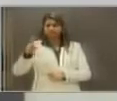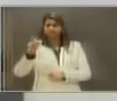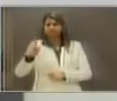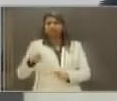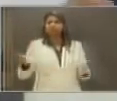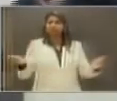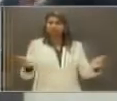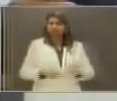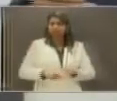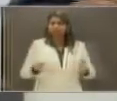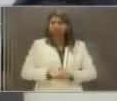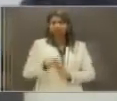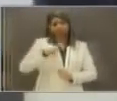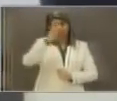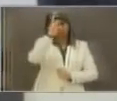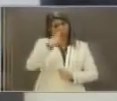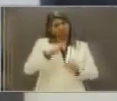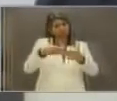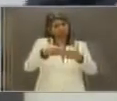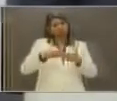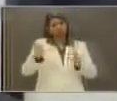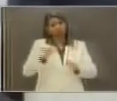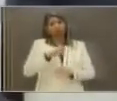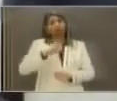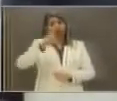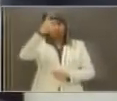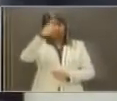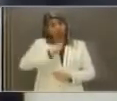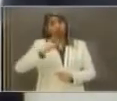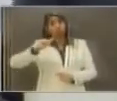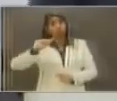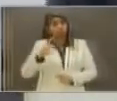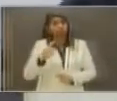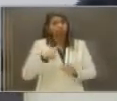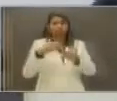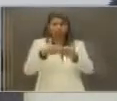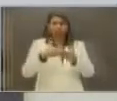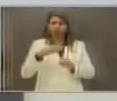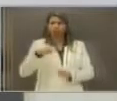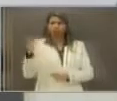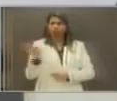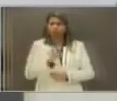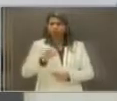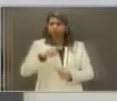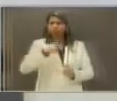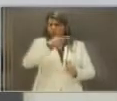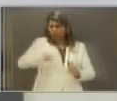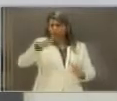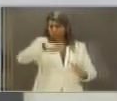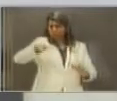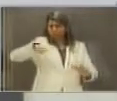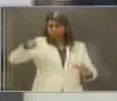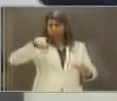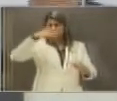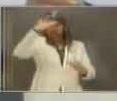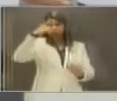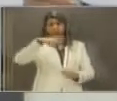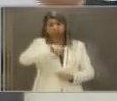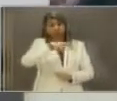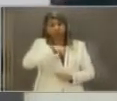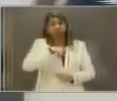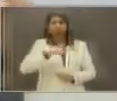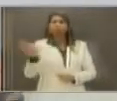proporcionalmente. Não requeri, fui o único, digo até, que não requeri daqueles que lá tinham o mandato. não tive a